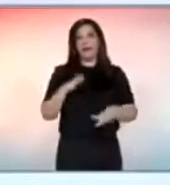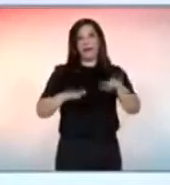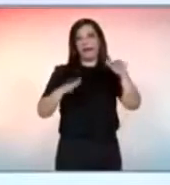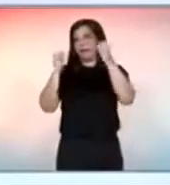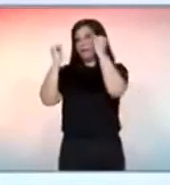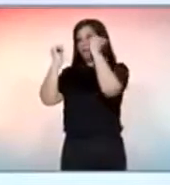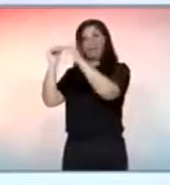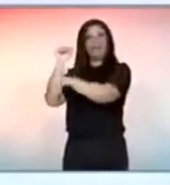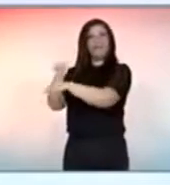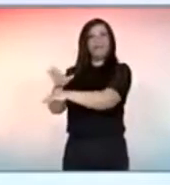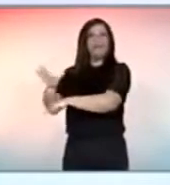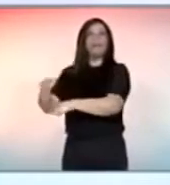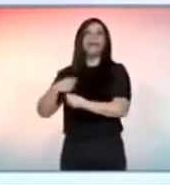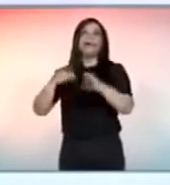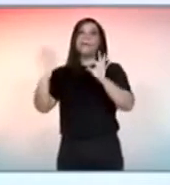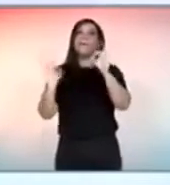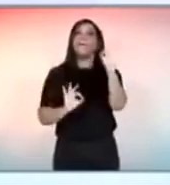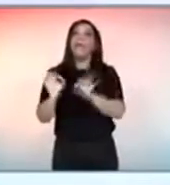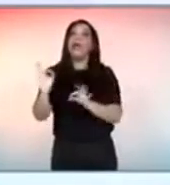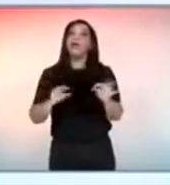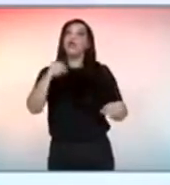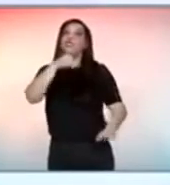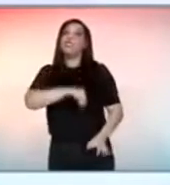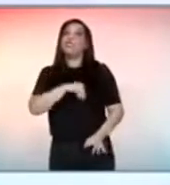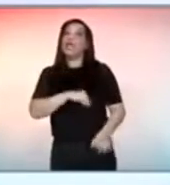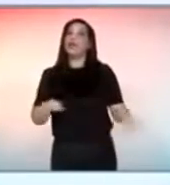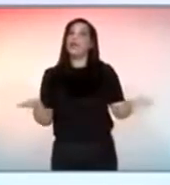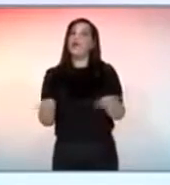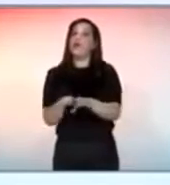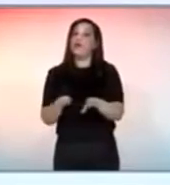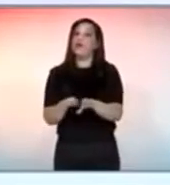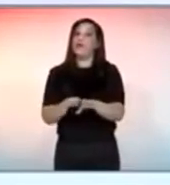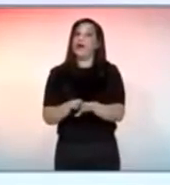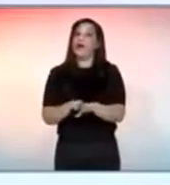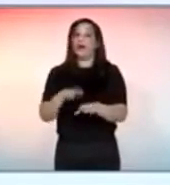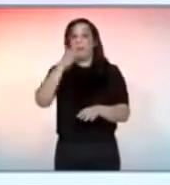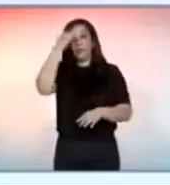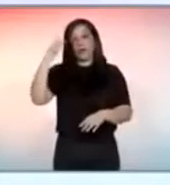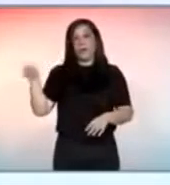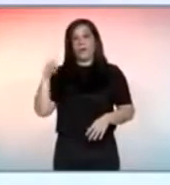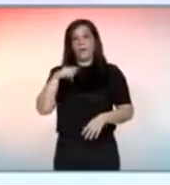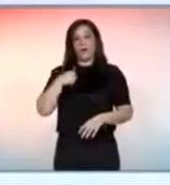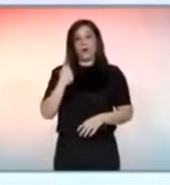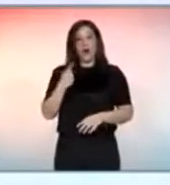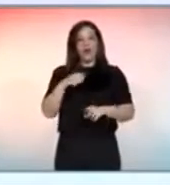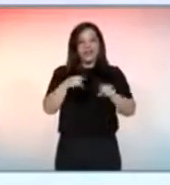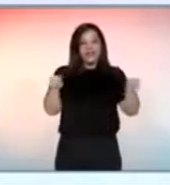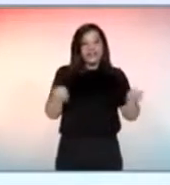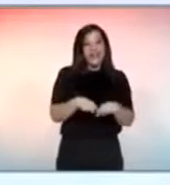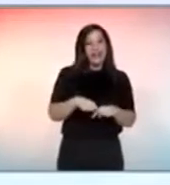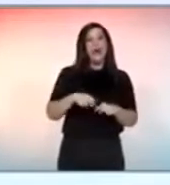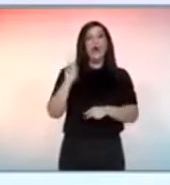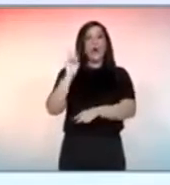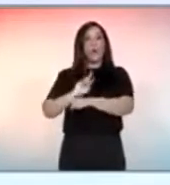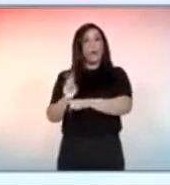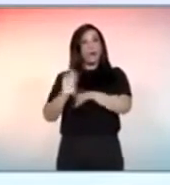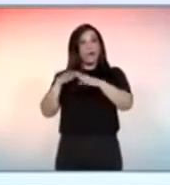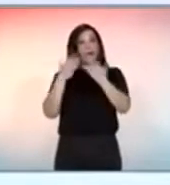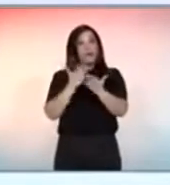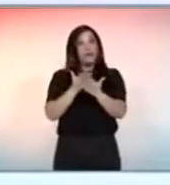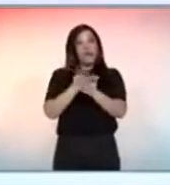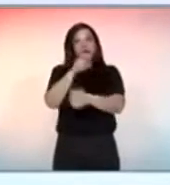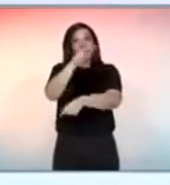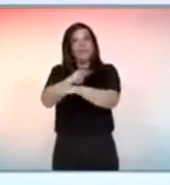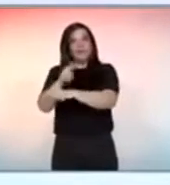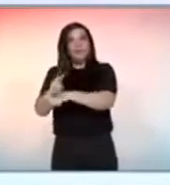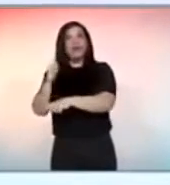Primeira coisa, ter plano de cargos e salários unificado. Quem é educador numa escola não é só quem está em sala de aula. O porteiro, o inspetor,